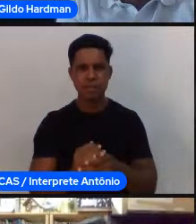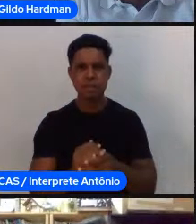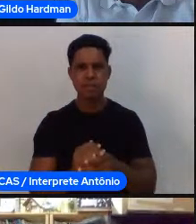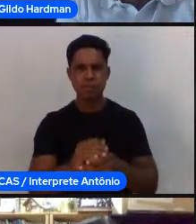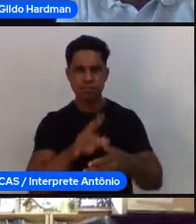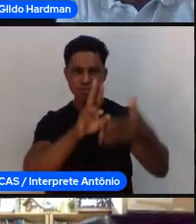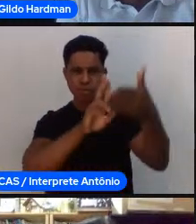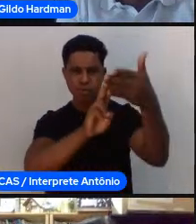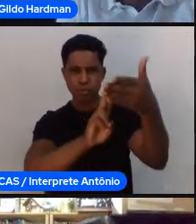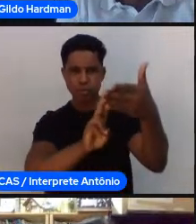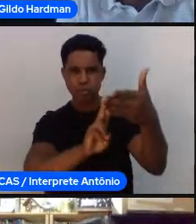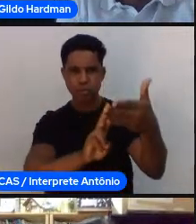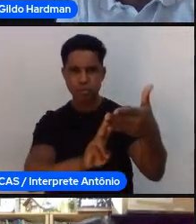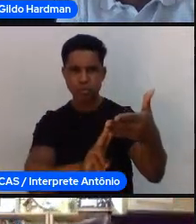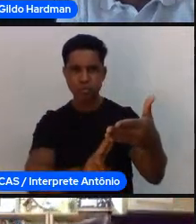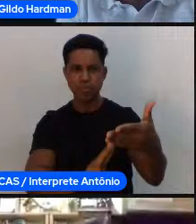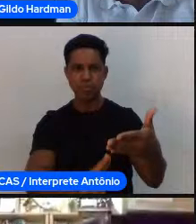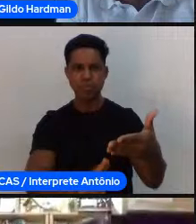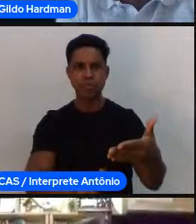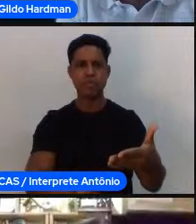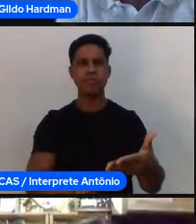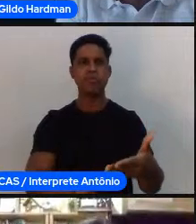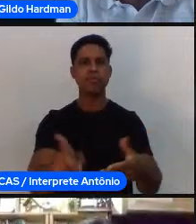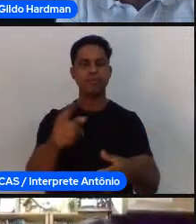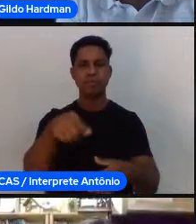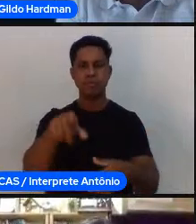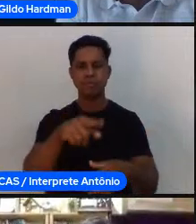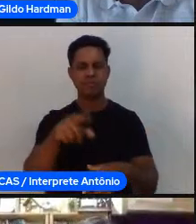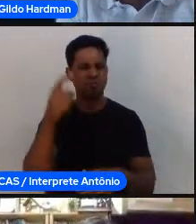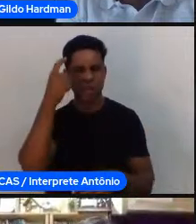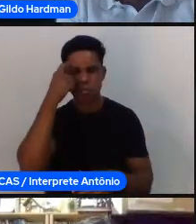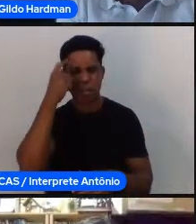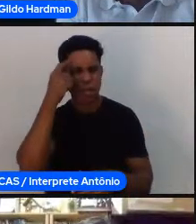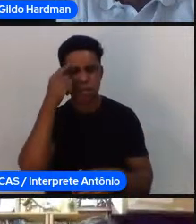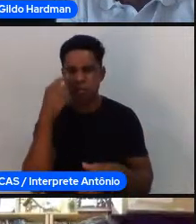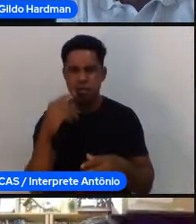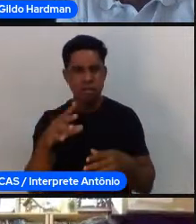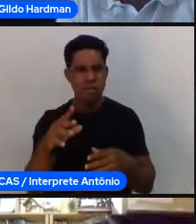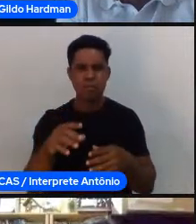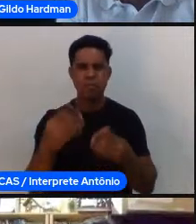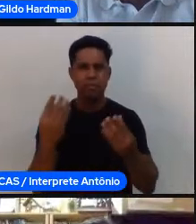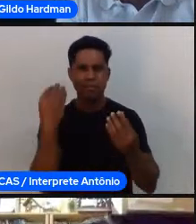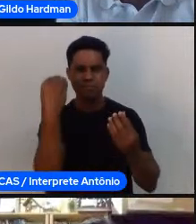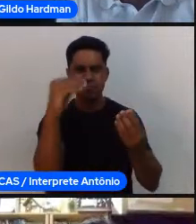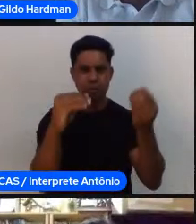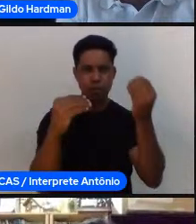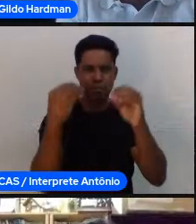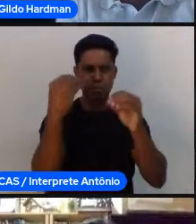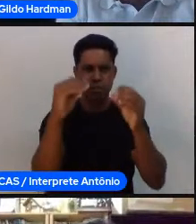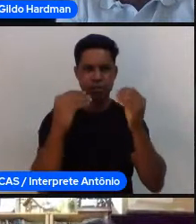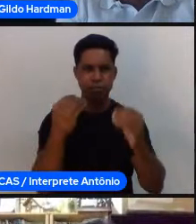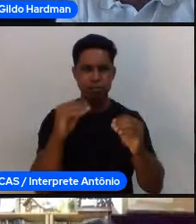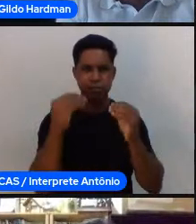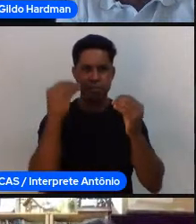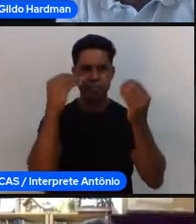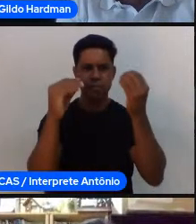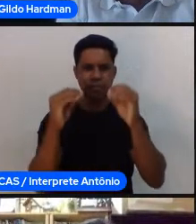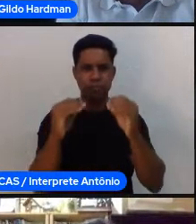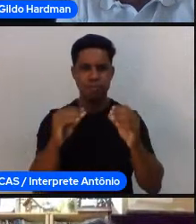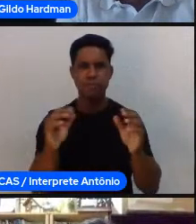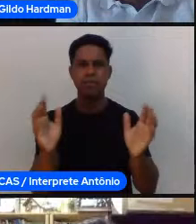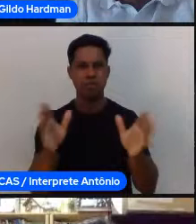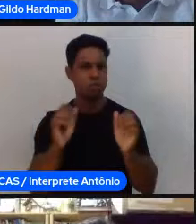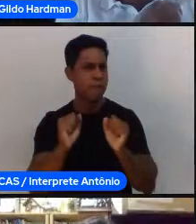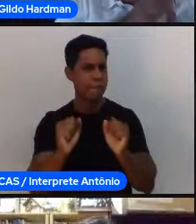vier à cabeça, isso é sigiloso, tal, o nome de vocês não aparece, a gente não consegue identificar o que foi. Nós estamos